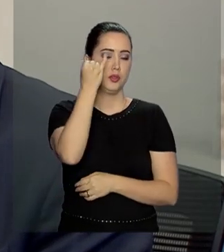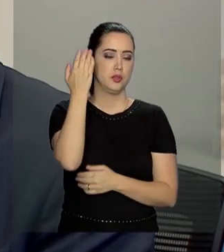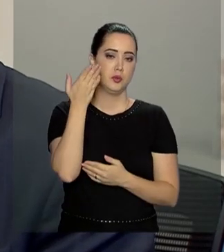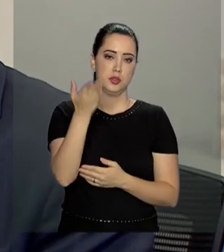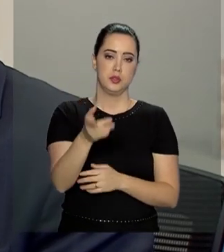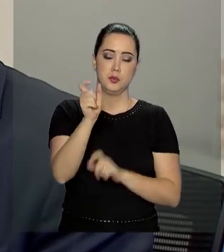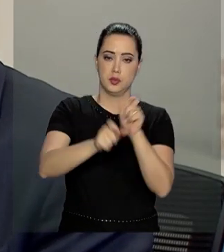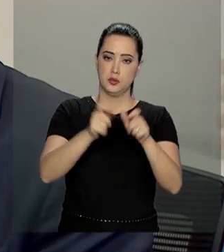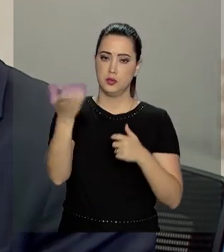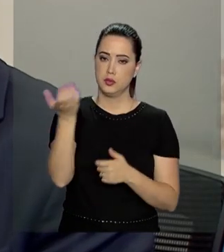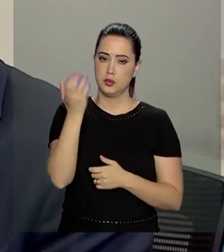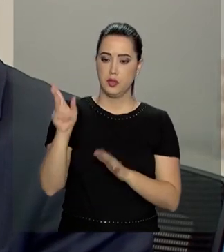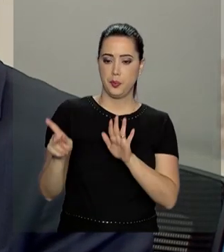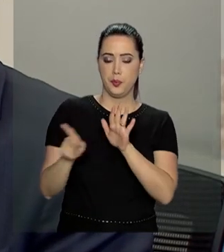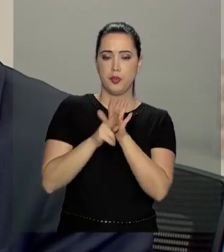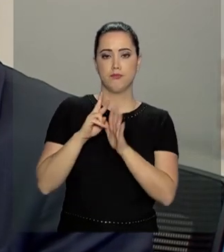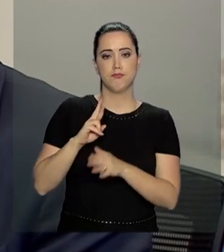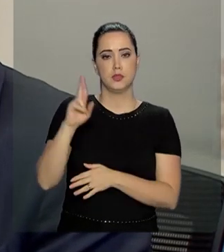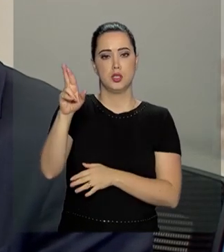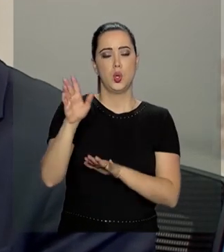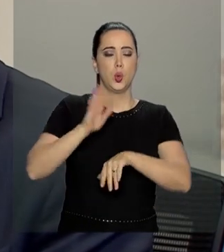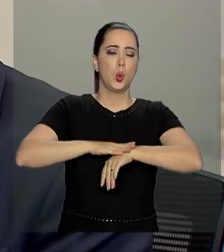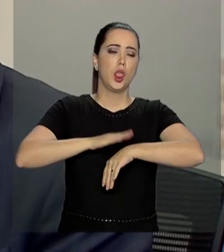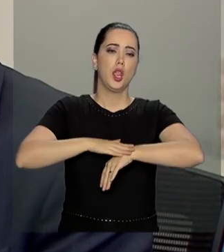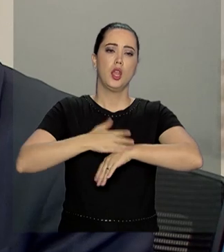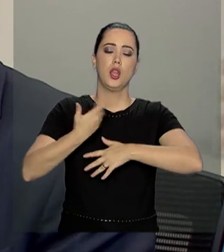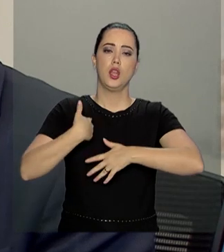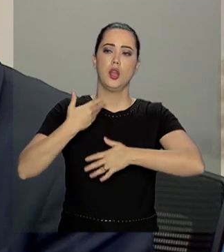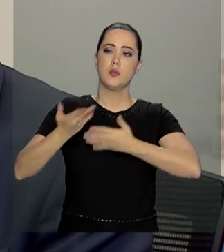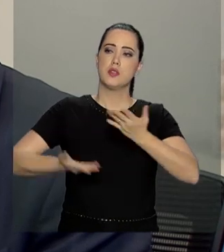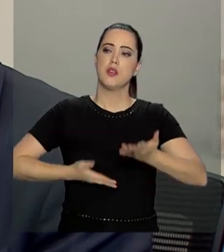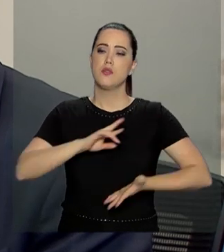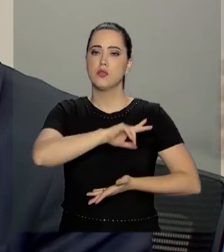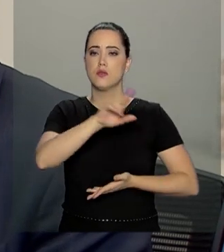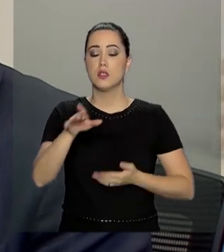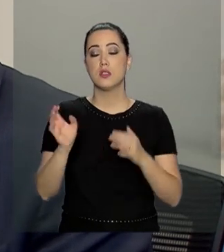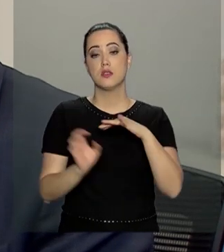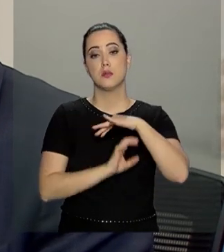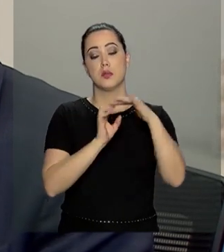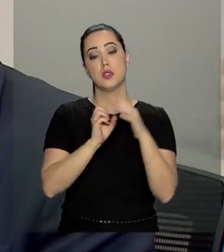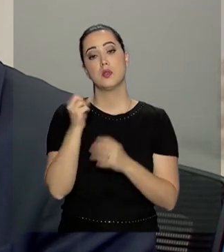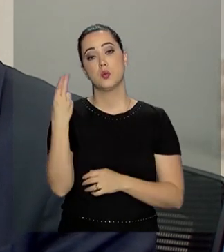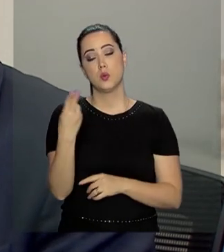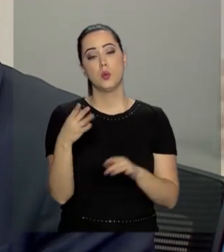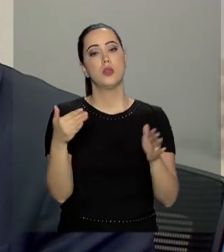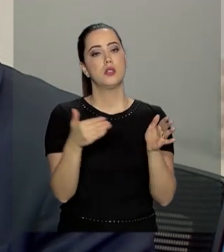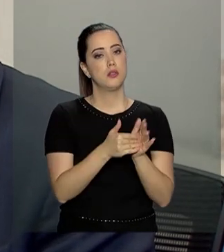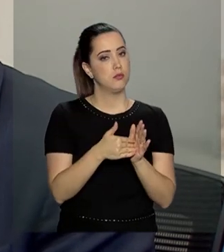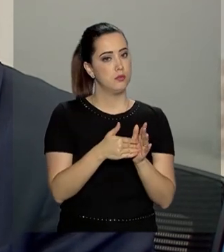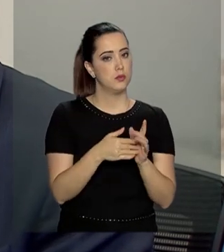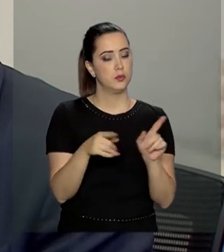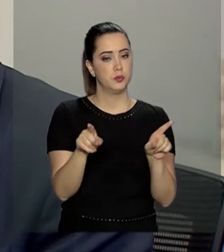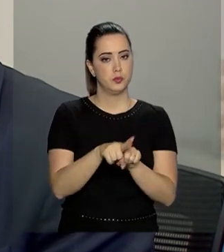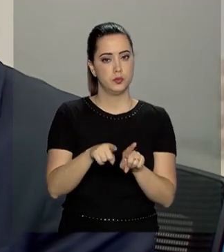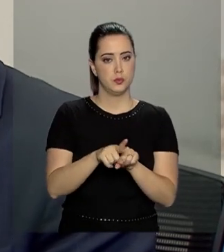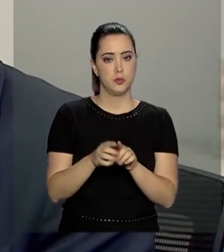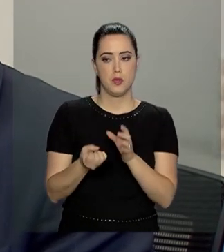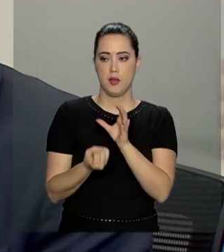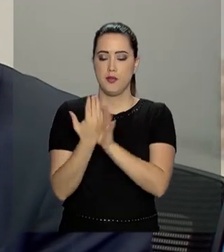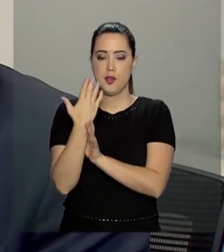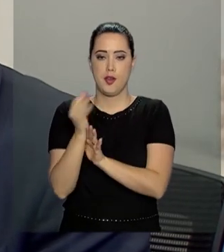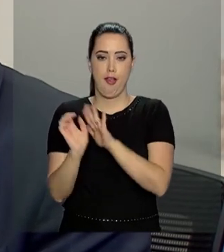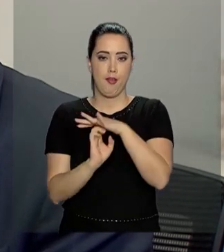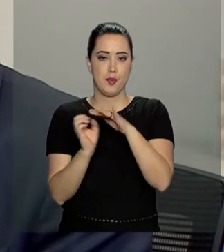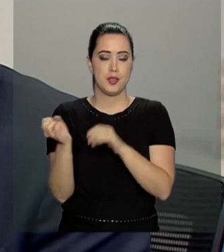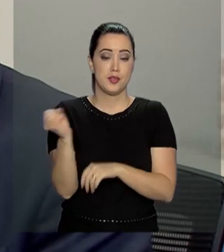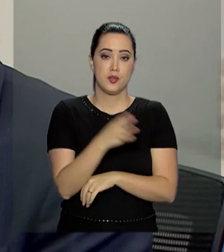essas pessoas que querem ser donas do seu tempo, prestar serviço para várias empresas, ou até mesmo você inventar coisas